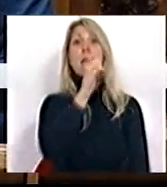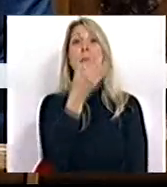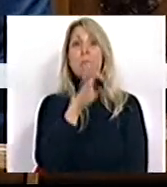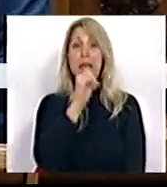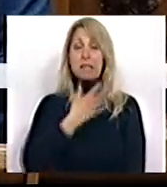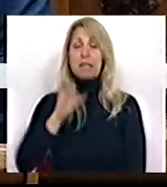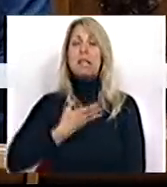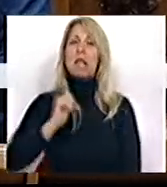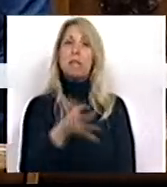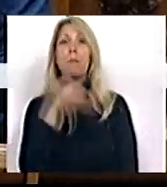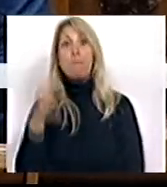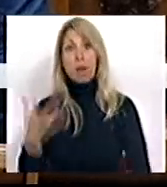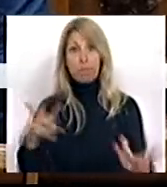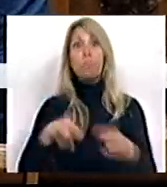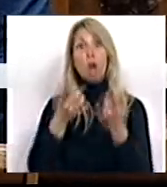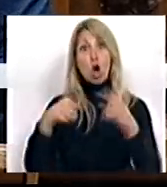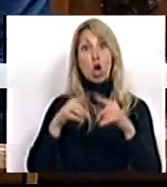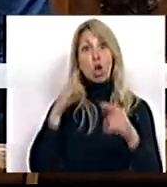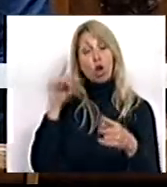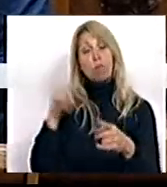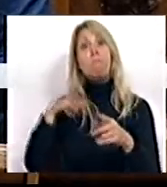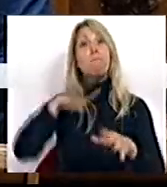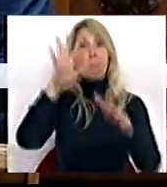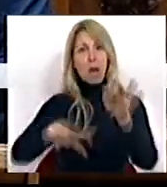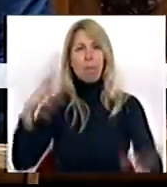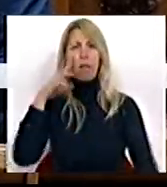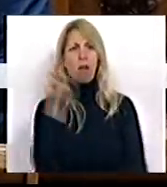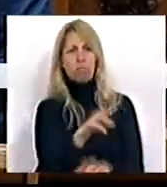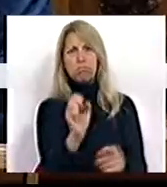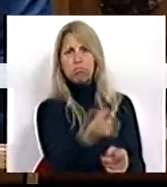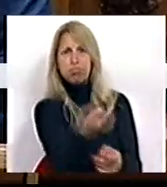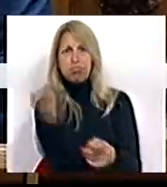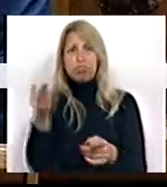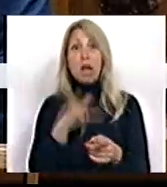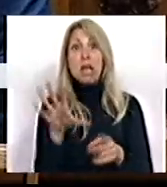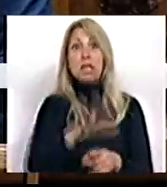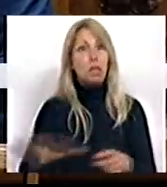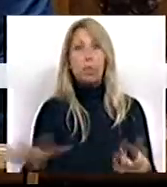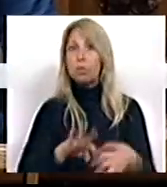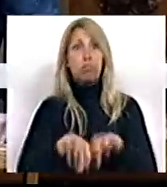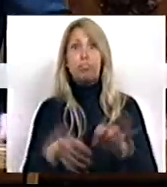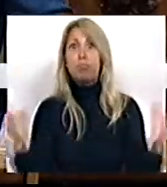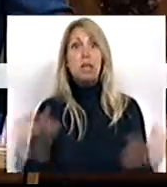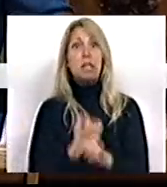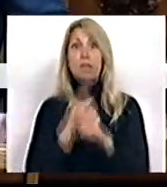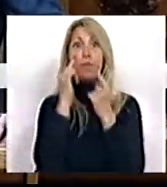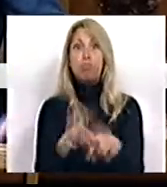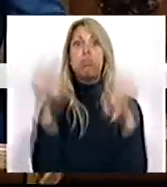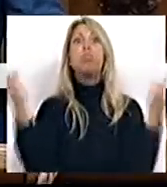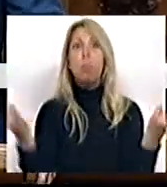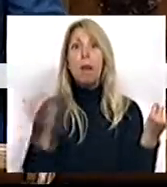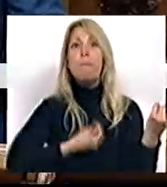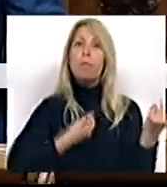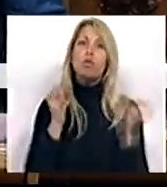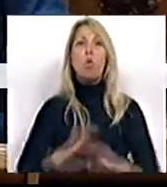Nestas Jornadas Parlamentares confirmámos a realidade das múltiplas situações de ruptura nos serviços públicos e da preocupação com